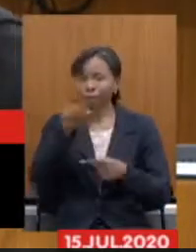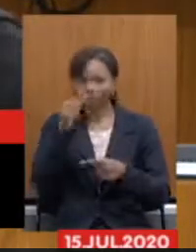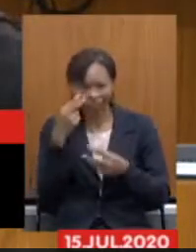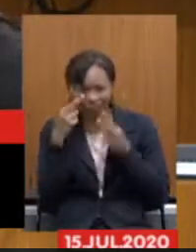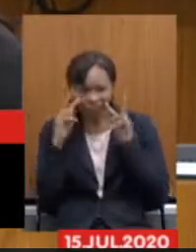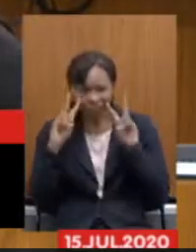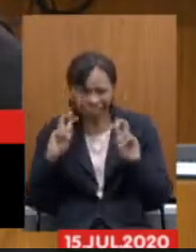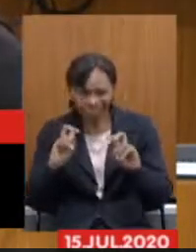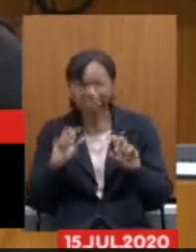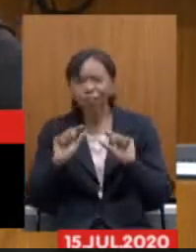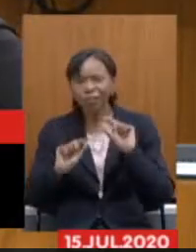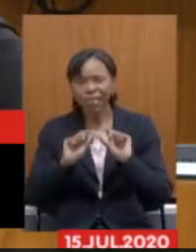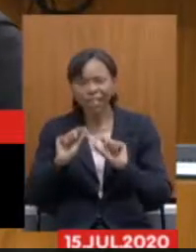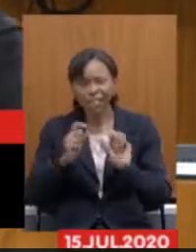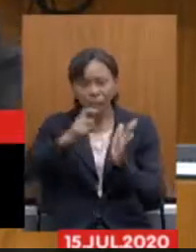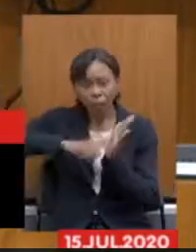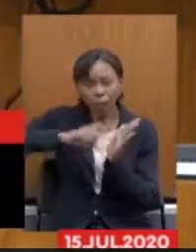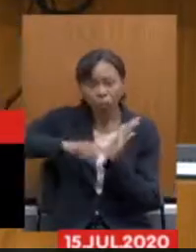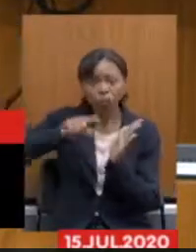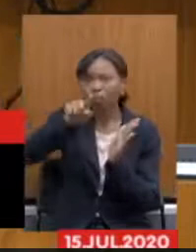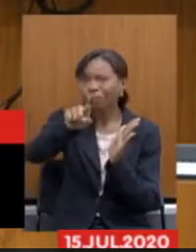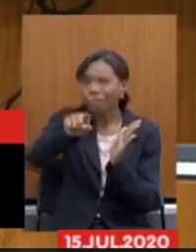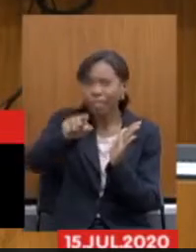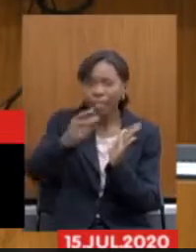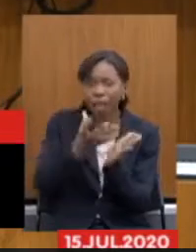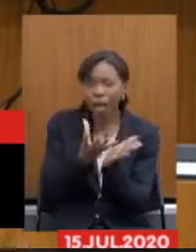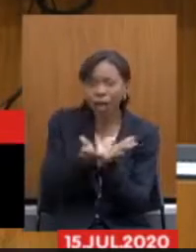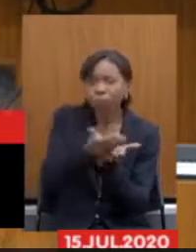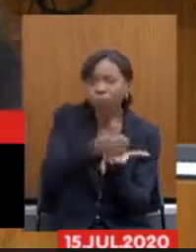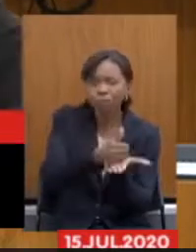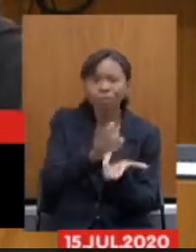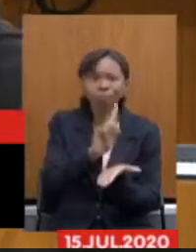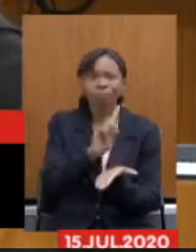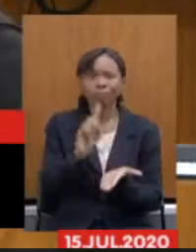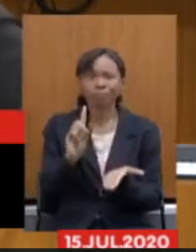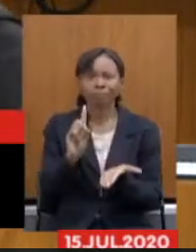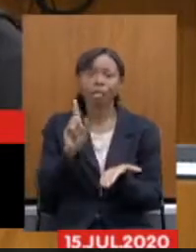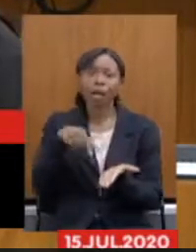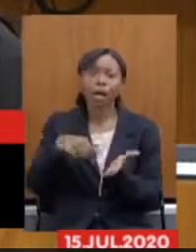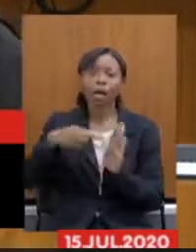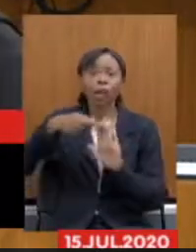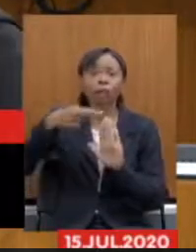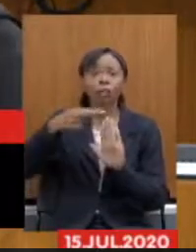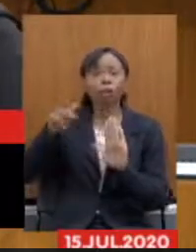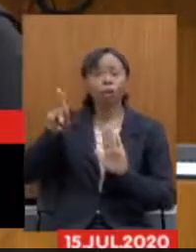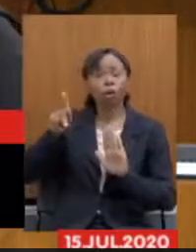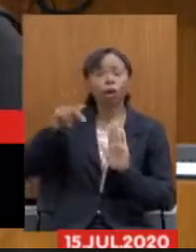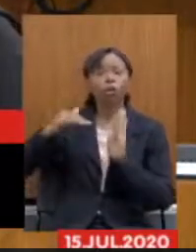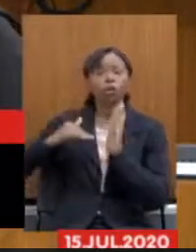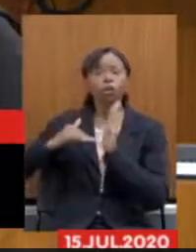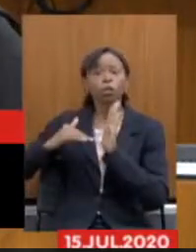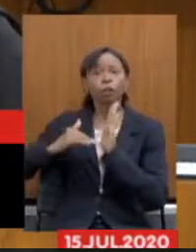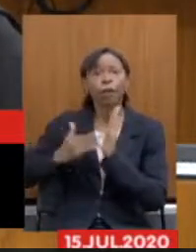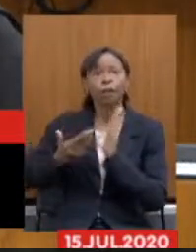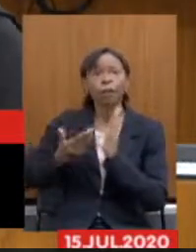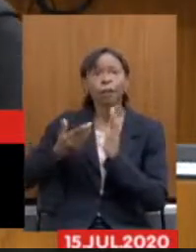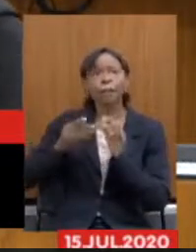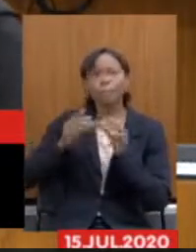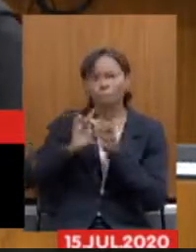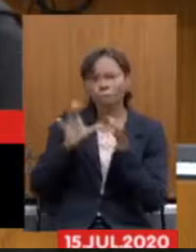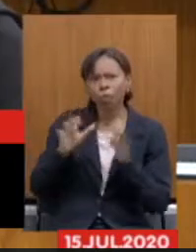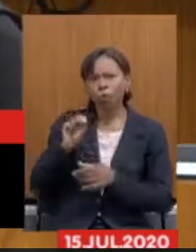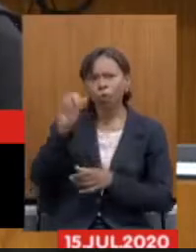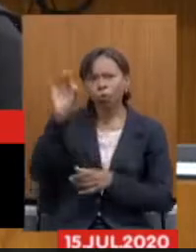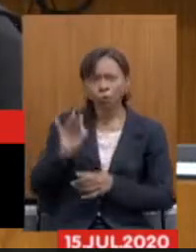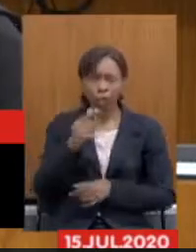recolher esse tributo, que uma resolução do Senado permite que seja de 8% e nós, em